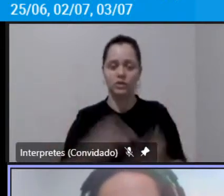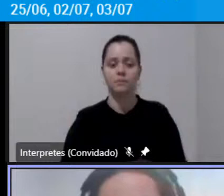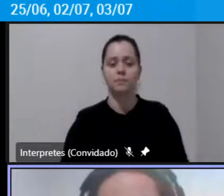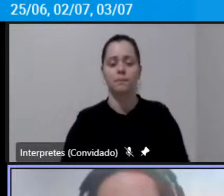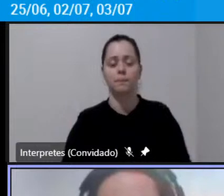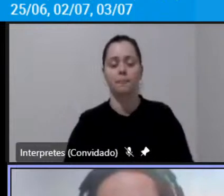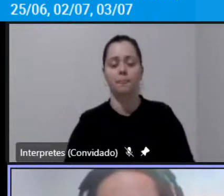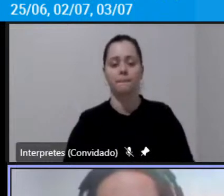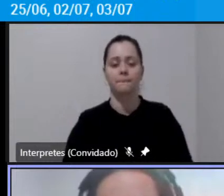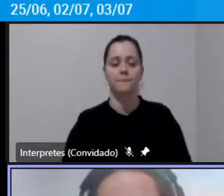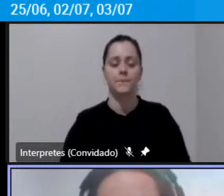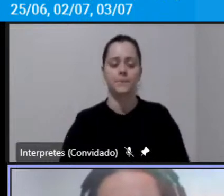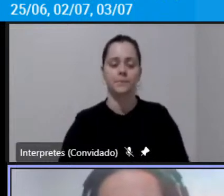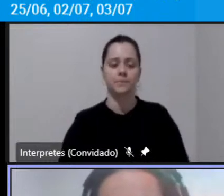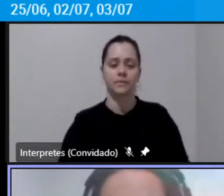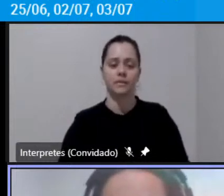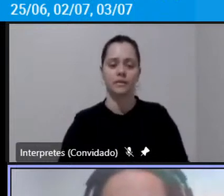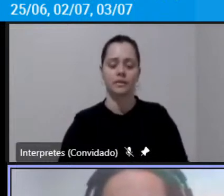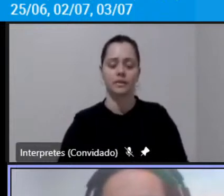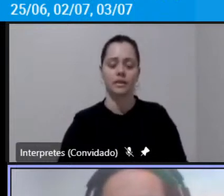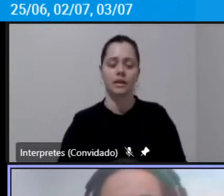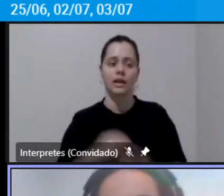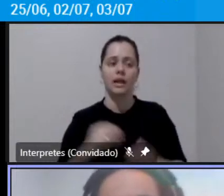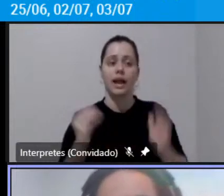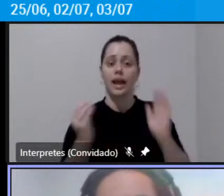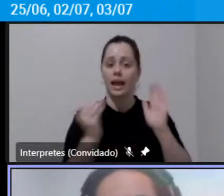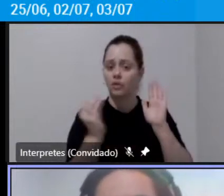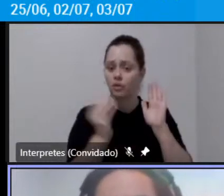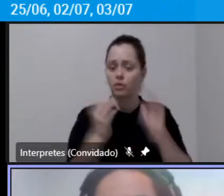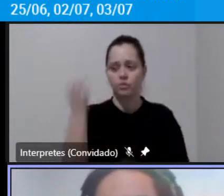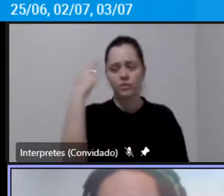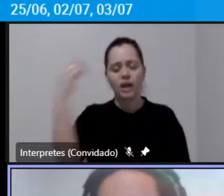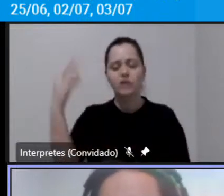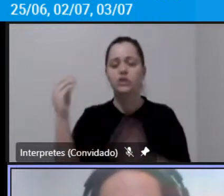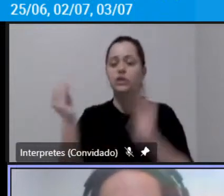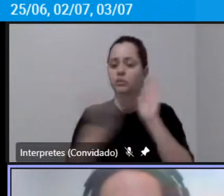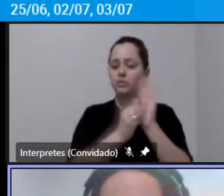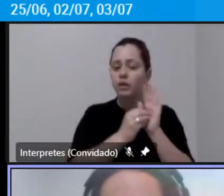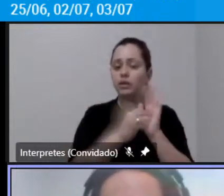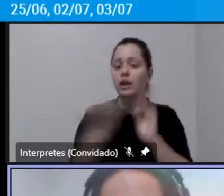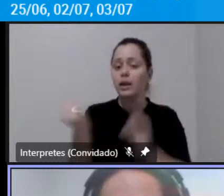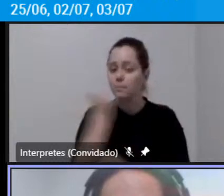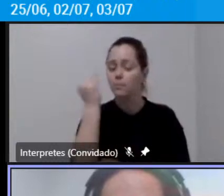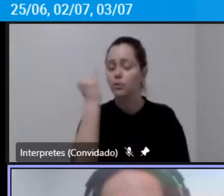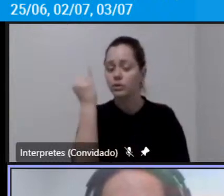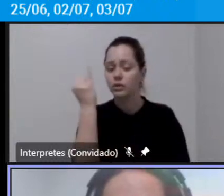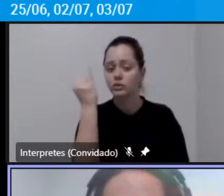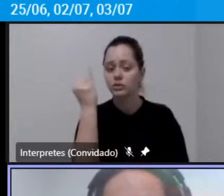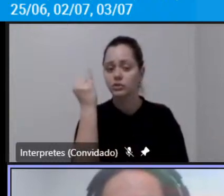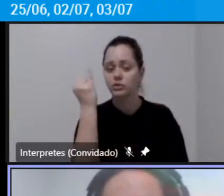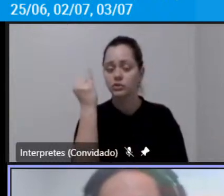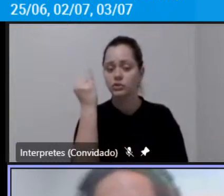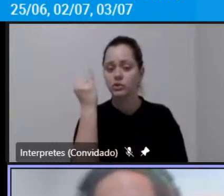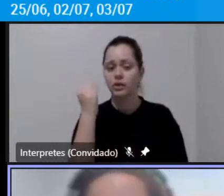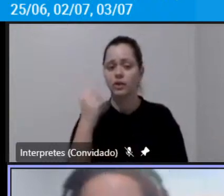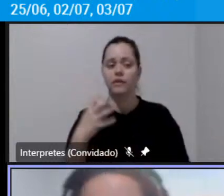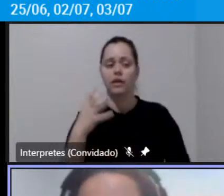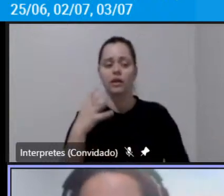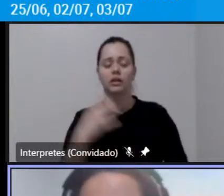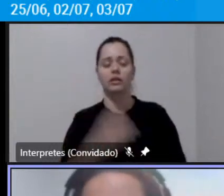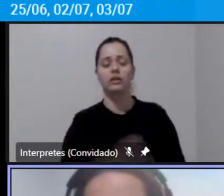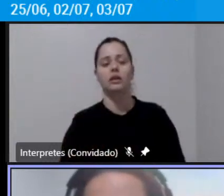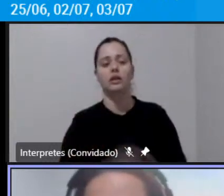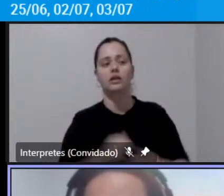é um fator importante quando a gente fala do do fretado